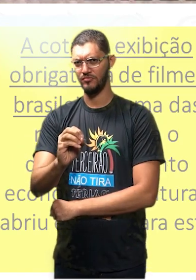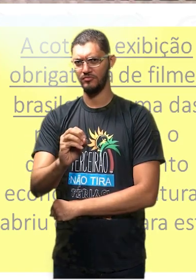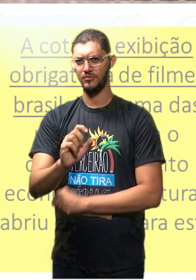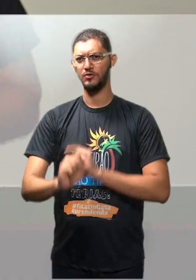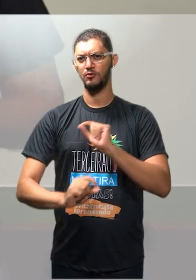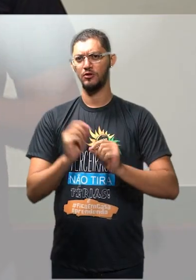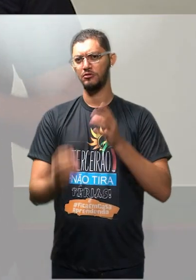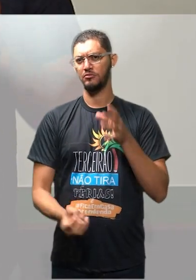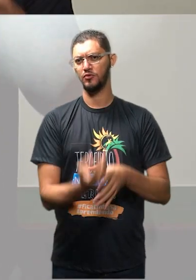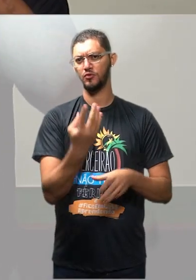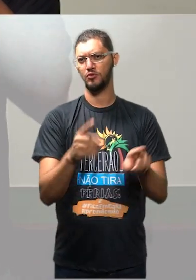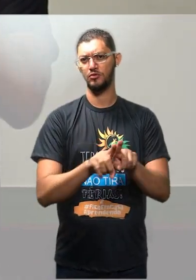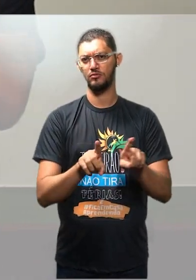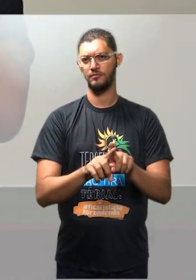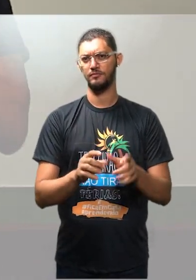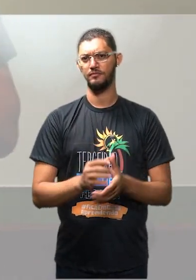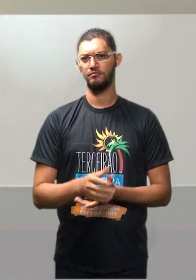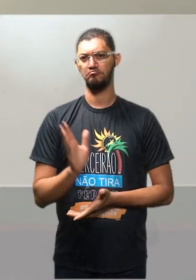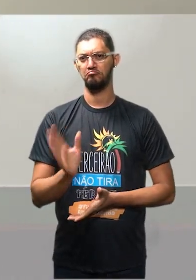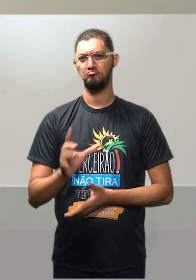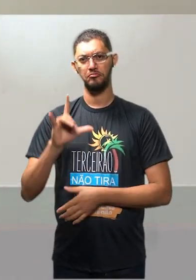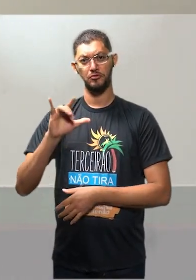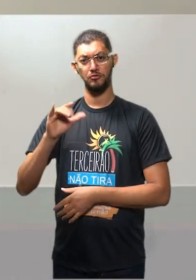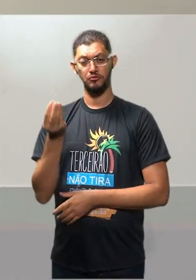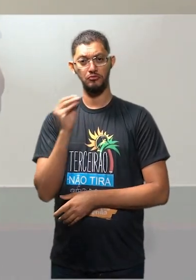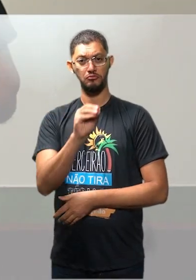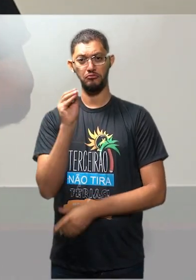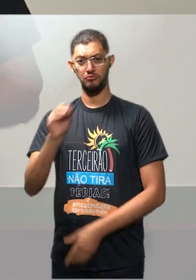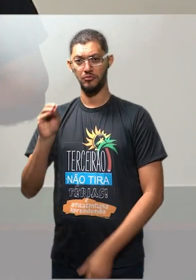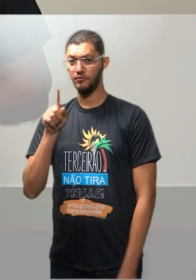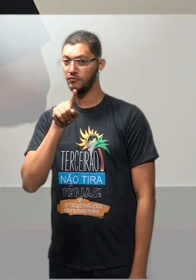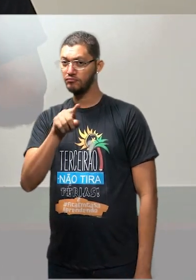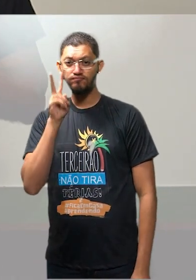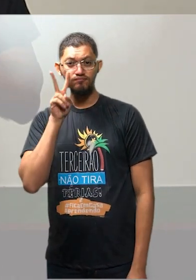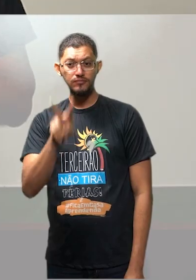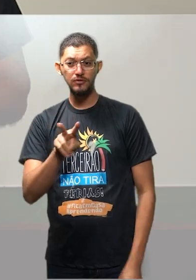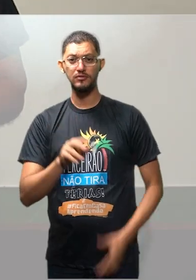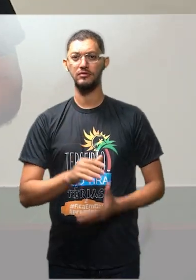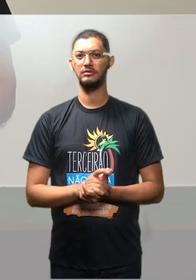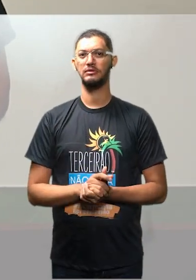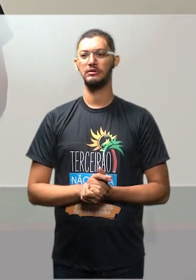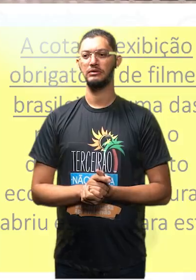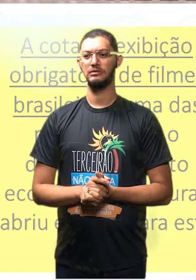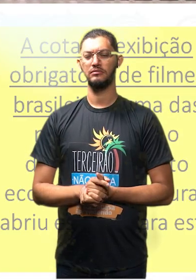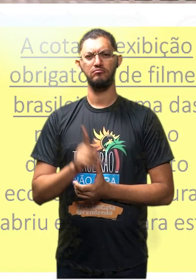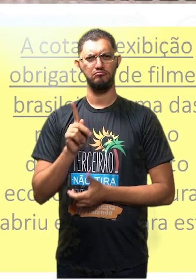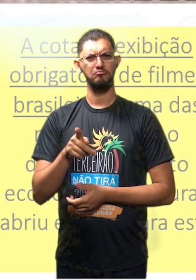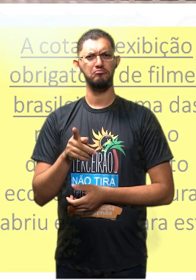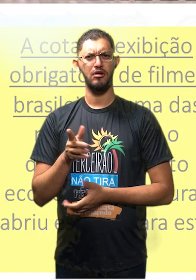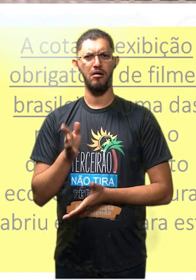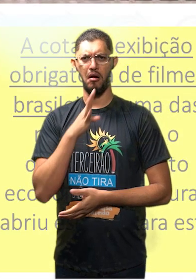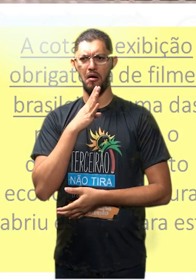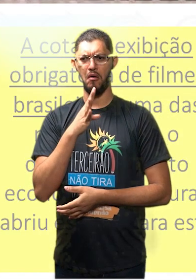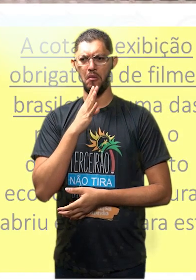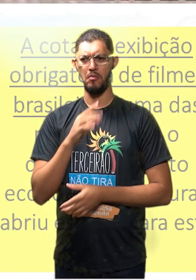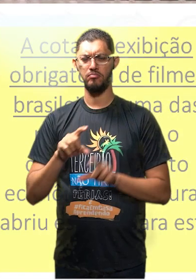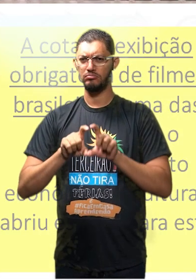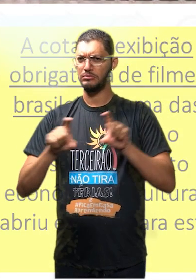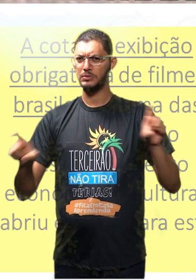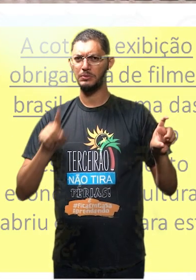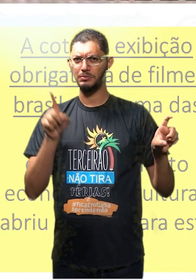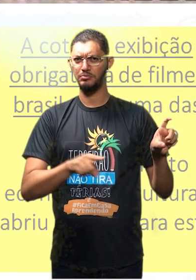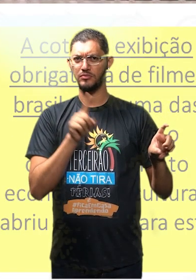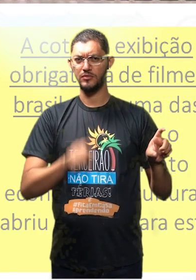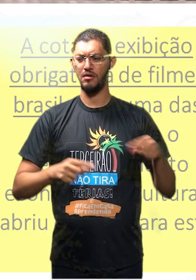o que que surge? Eu coloquei até no meu Instagram ontem pra alguns olharem. Olha pra cá. Tu já ouviu falar disso aqui? A censura,